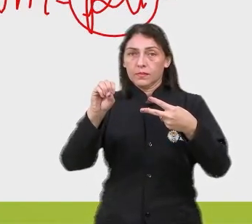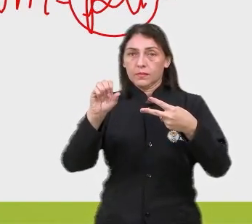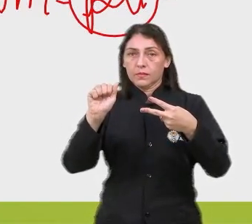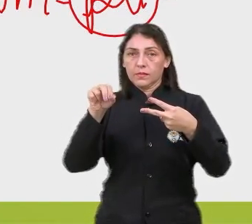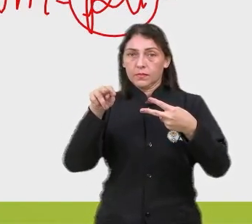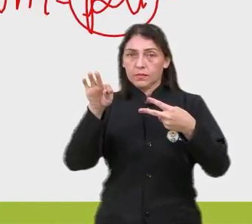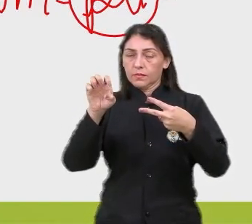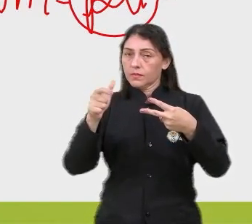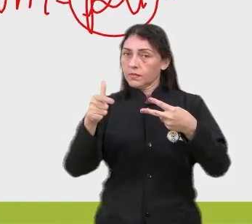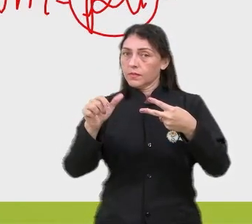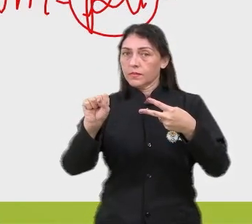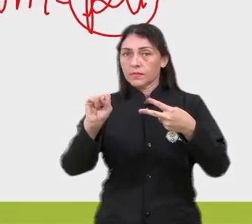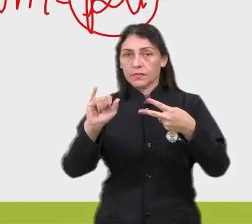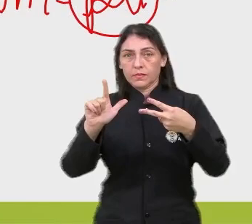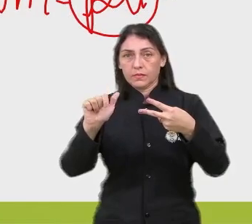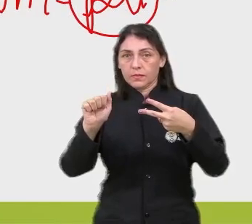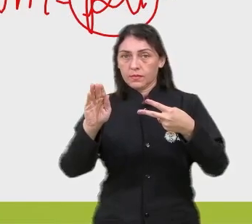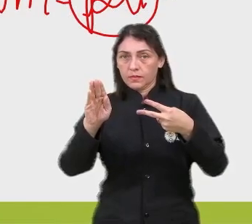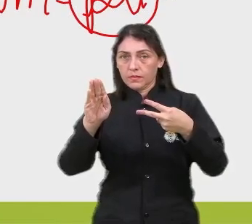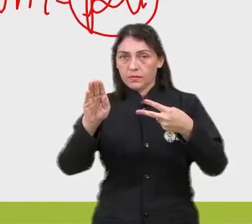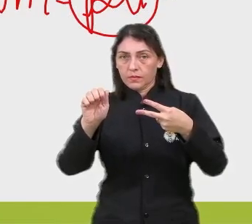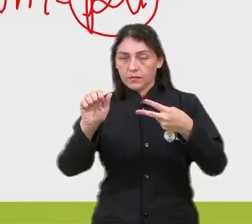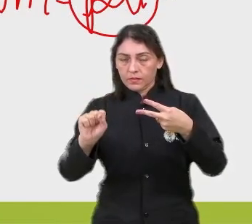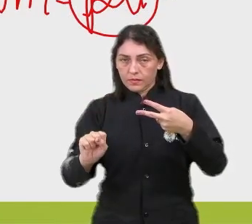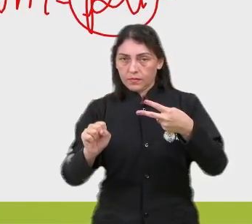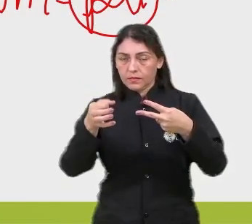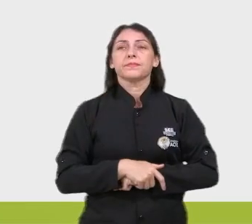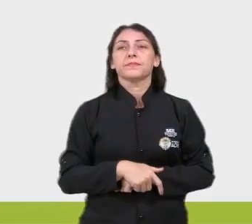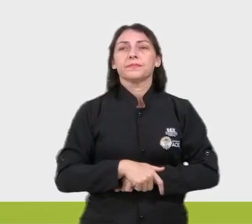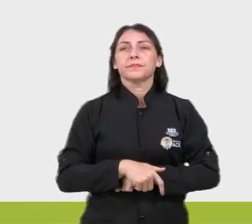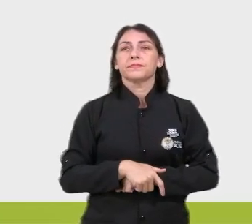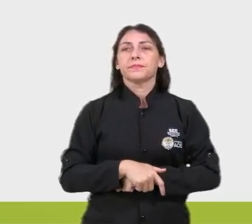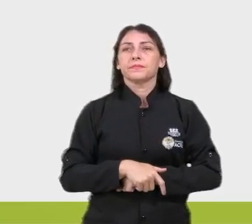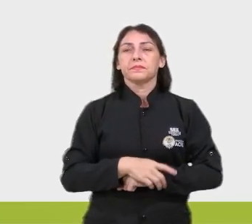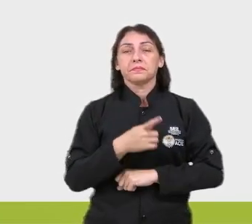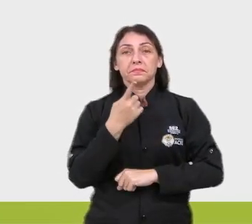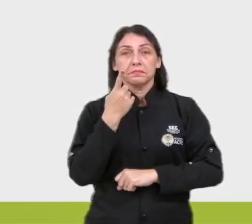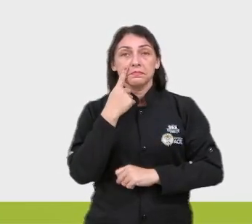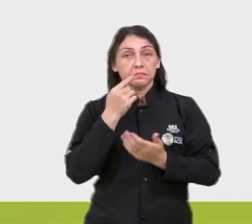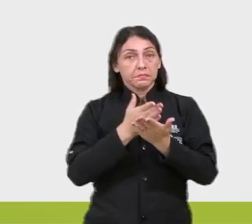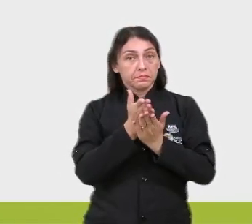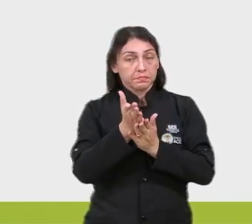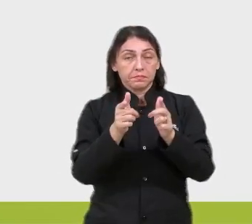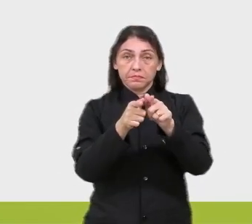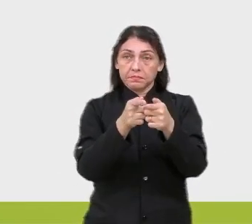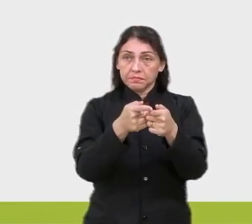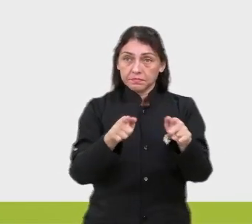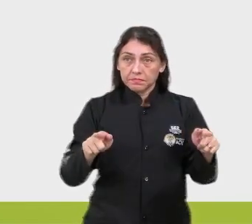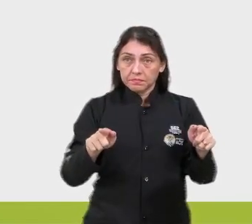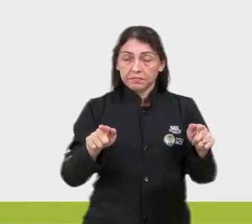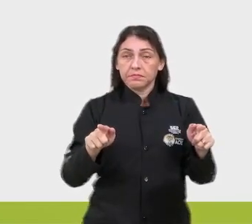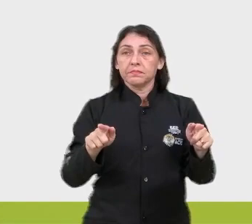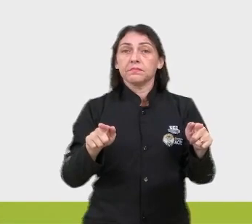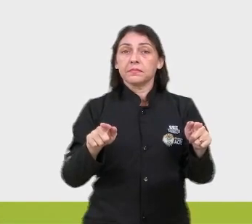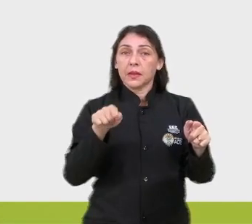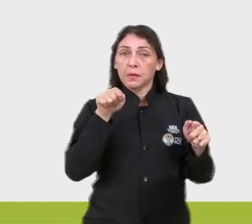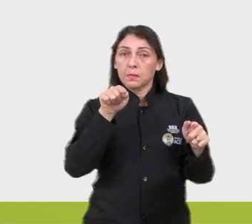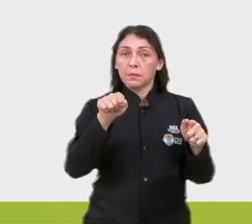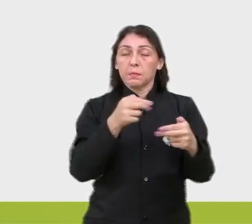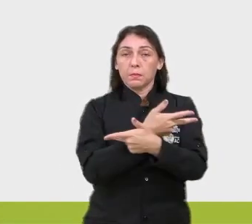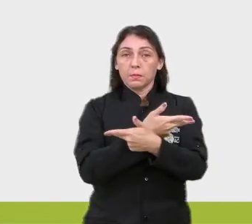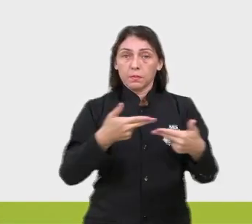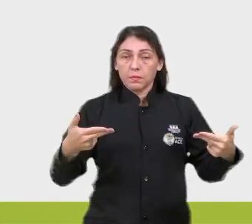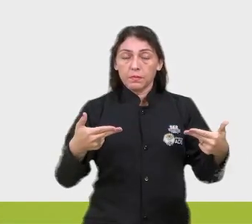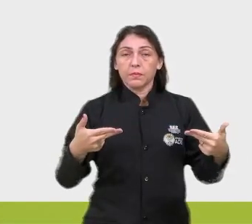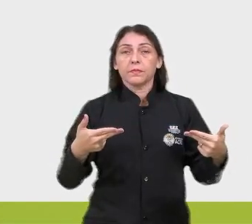sílabas, tá bom? E vamos continuar. Desvio gramatical, pontuação.